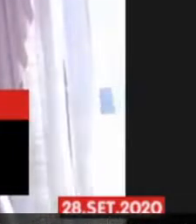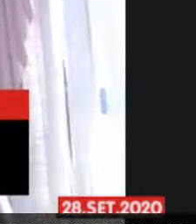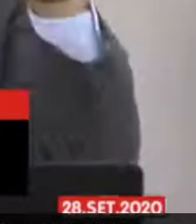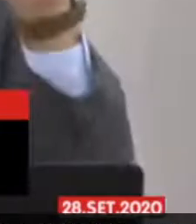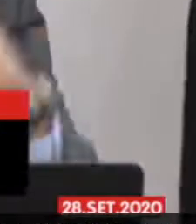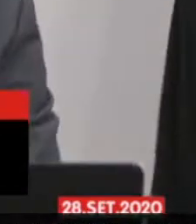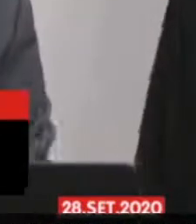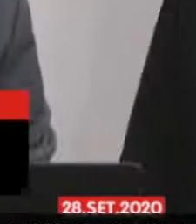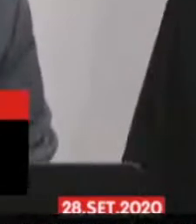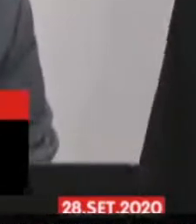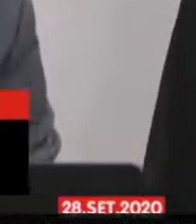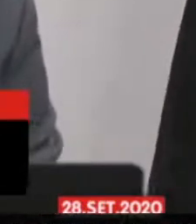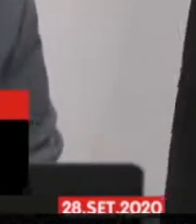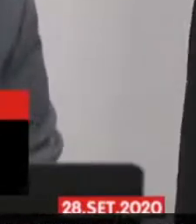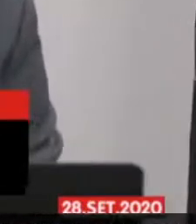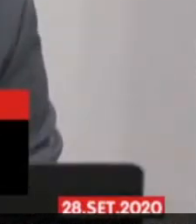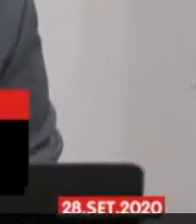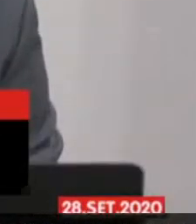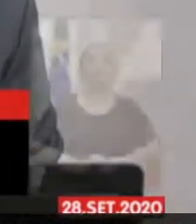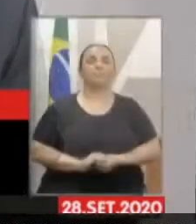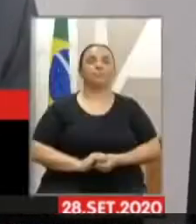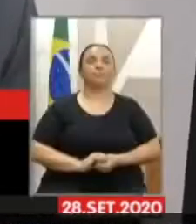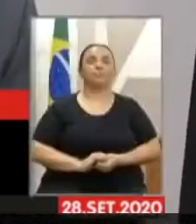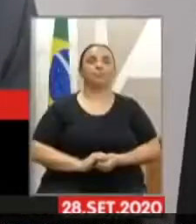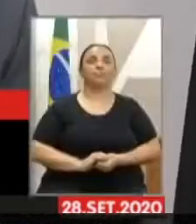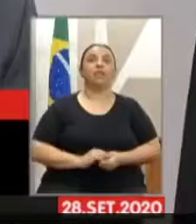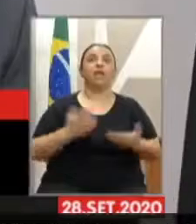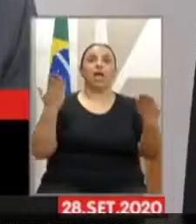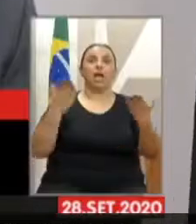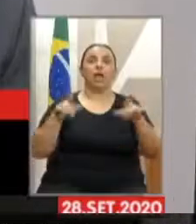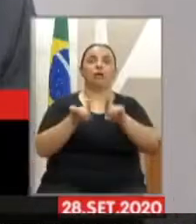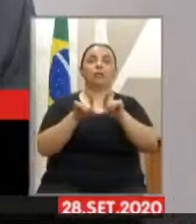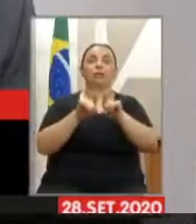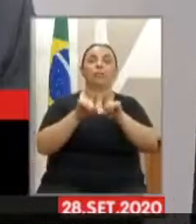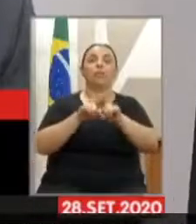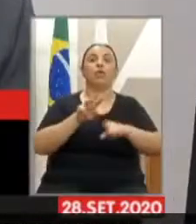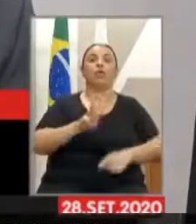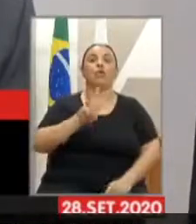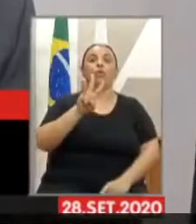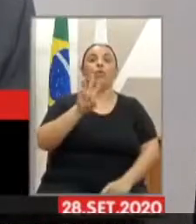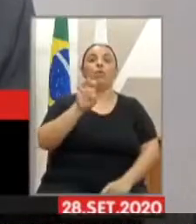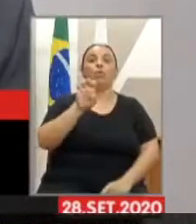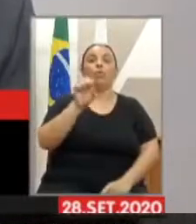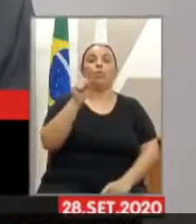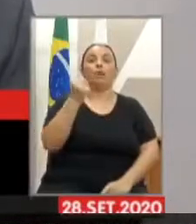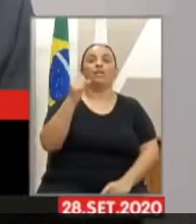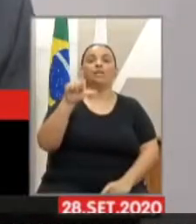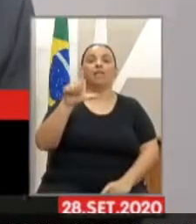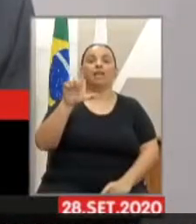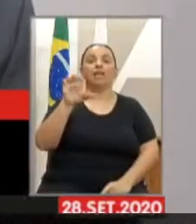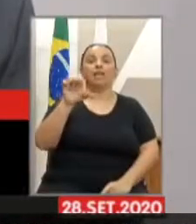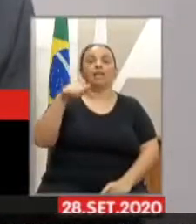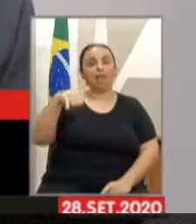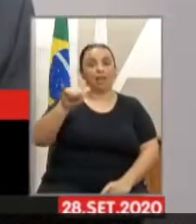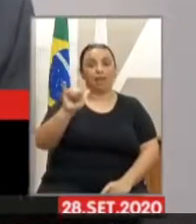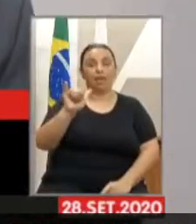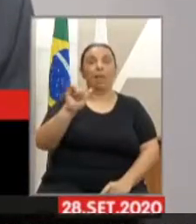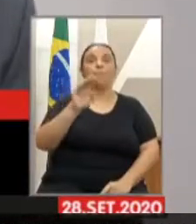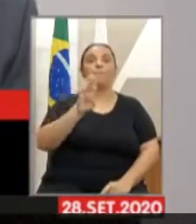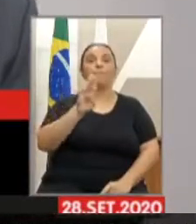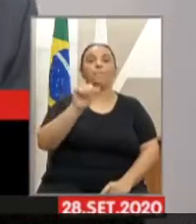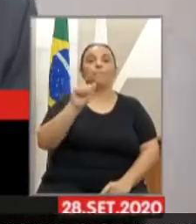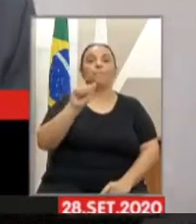Obrigado. O Wesley, entrou agora também o Wesley Barbosa, que é o coordenador